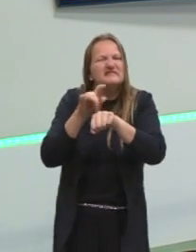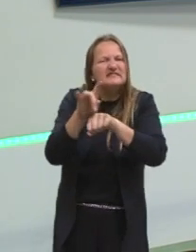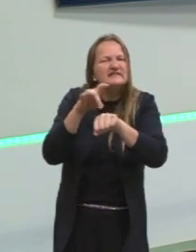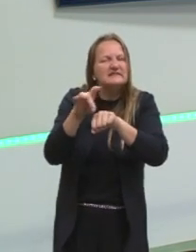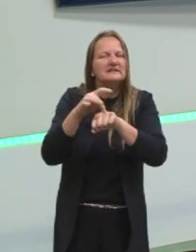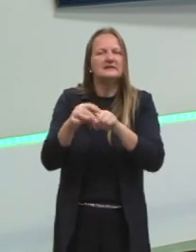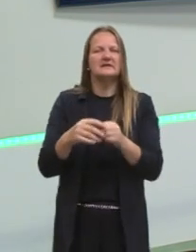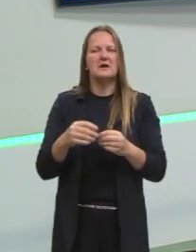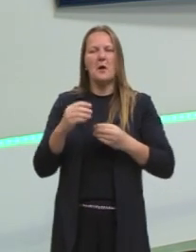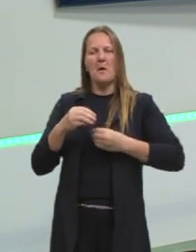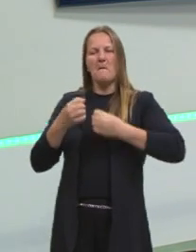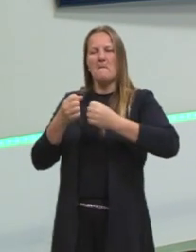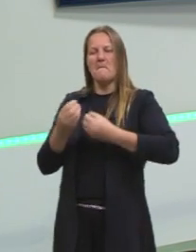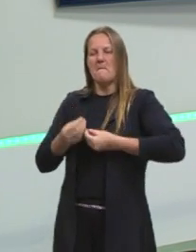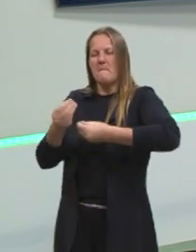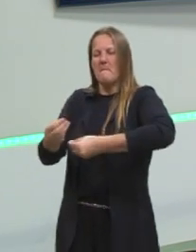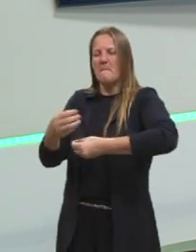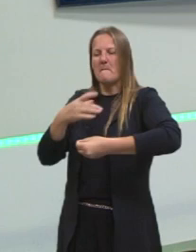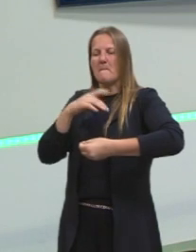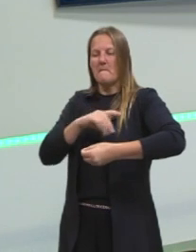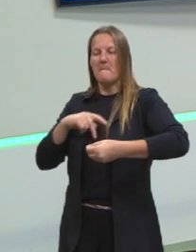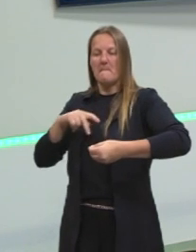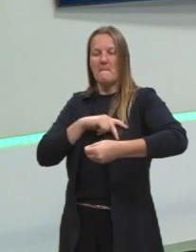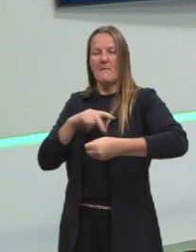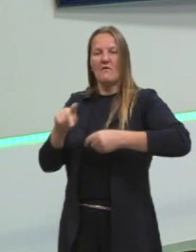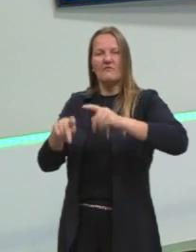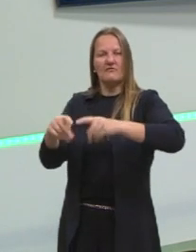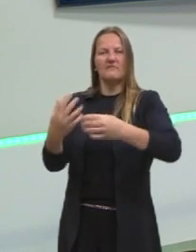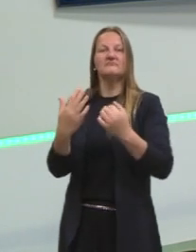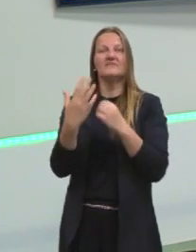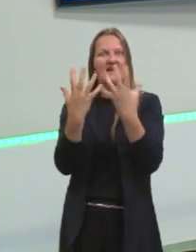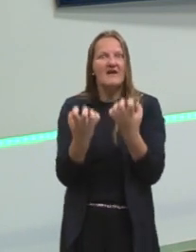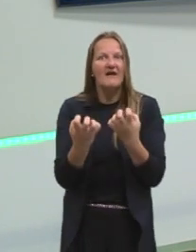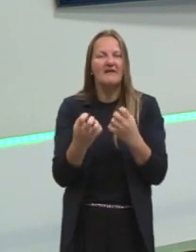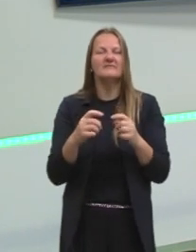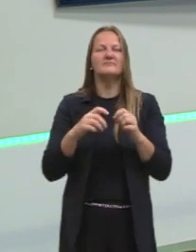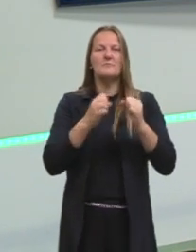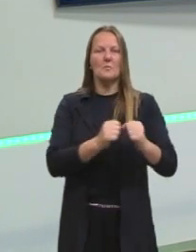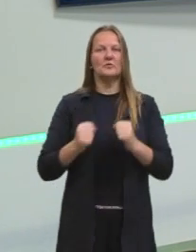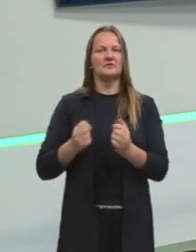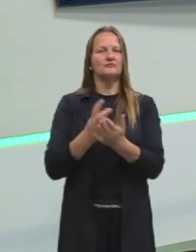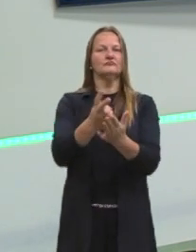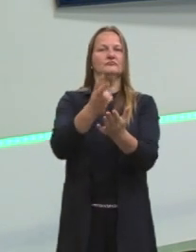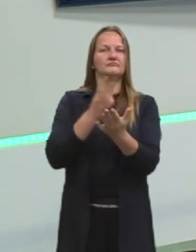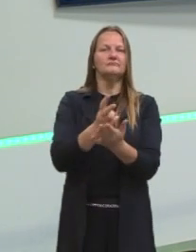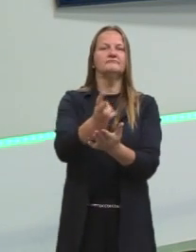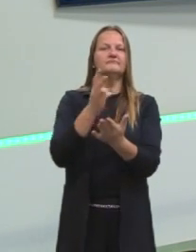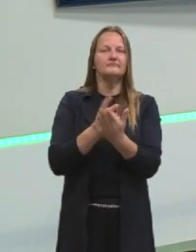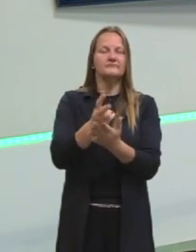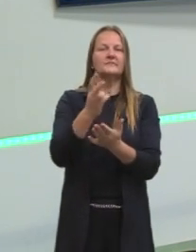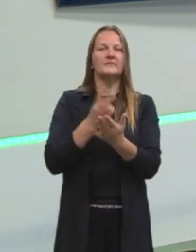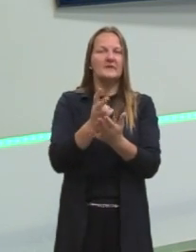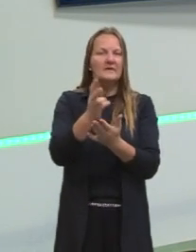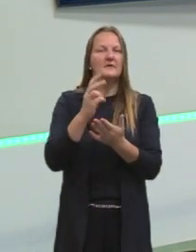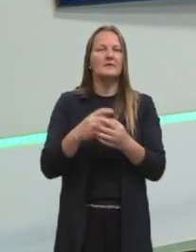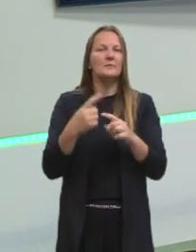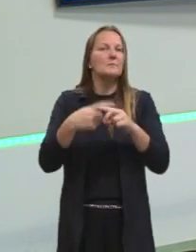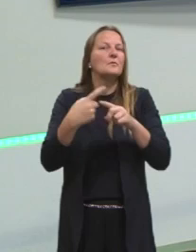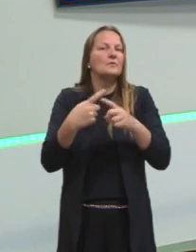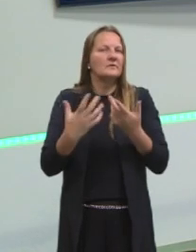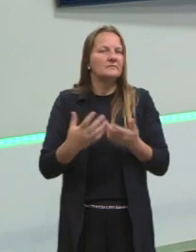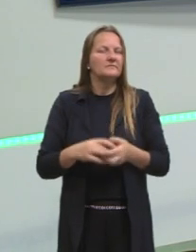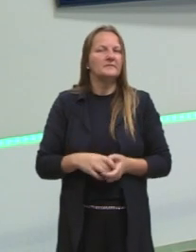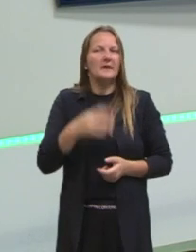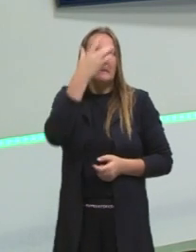só para ficar no poder. Mas também existem alguns questionamentos de por que também se julga o trabalhador, por exemplo. O